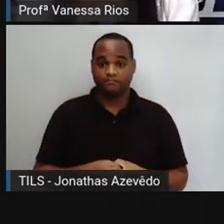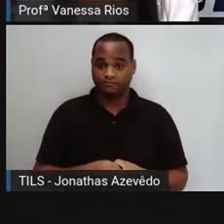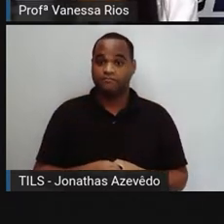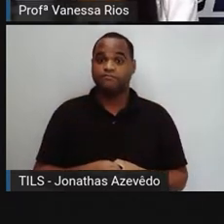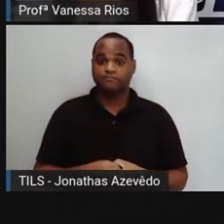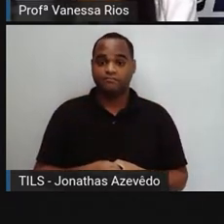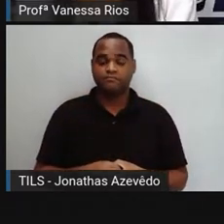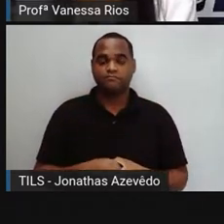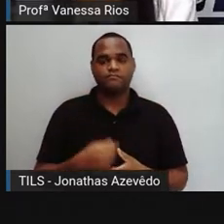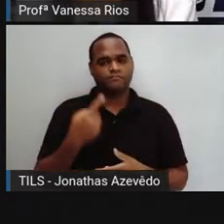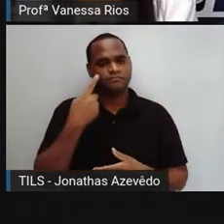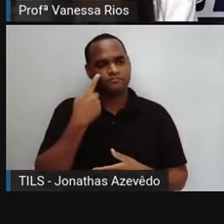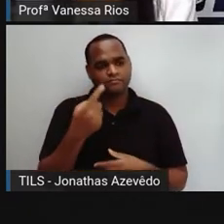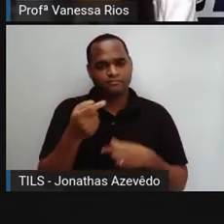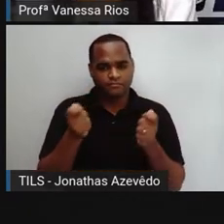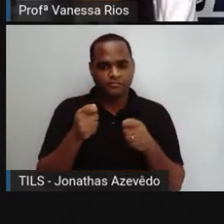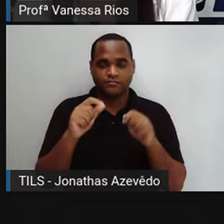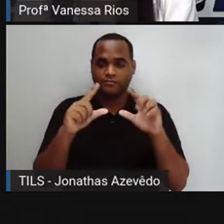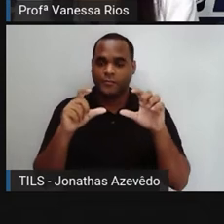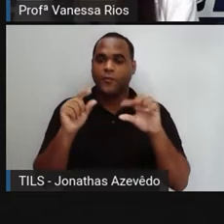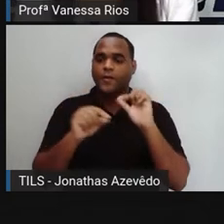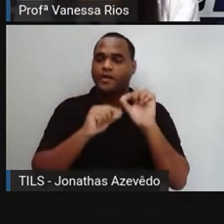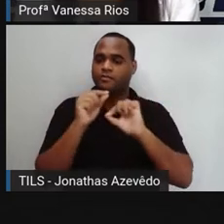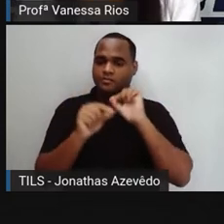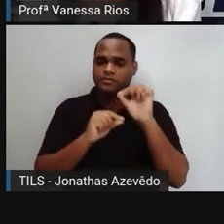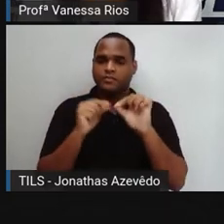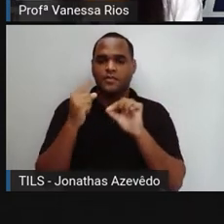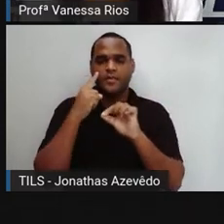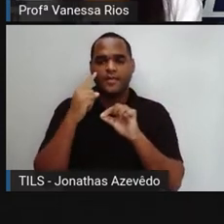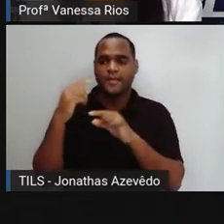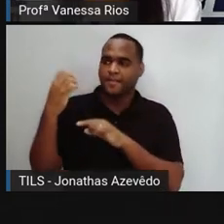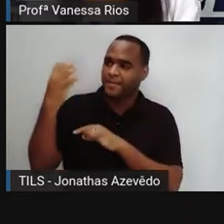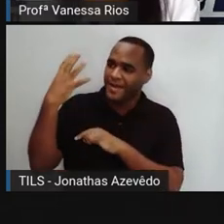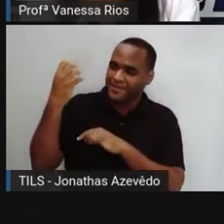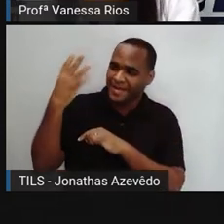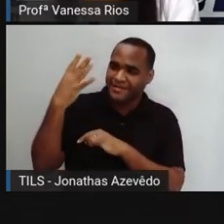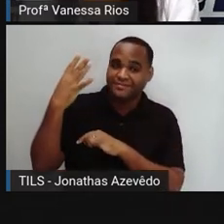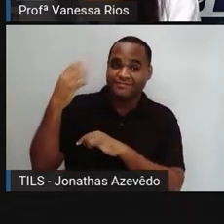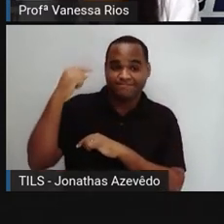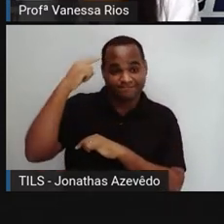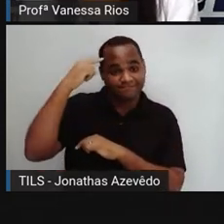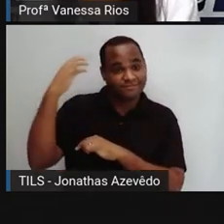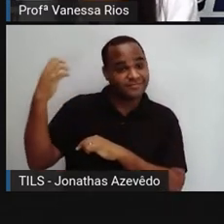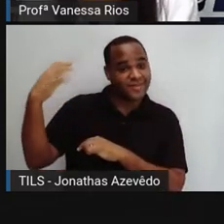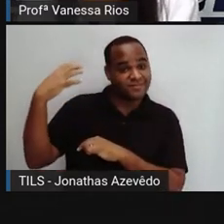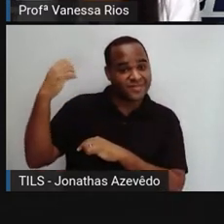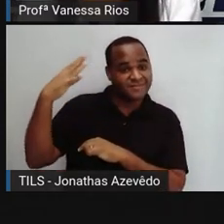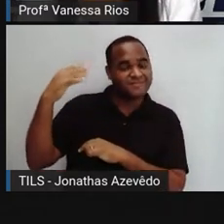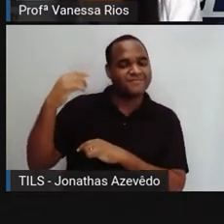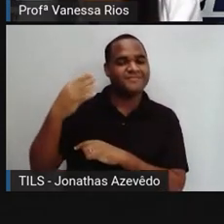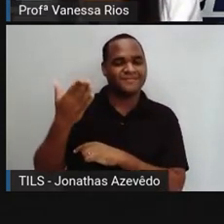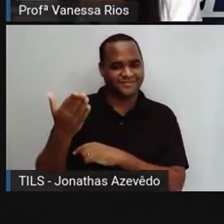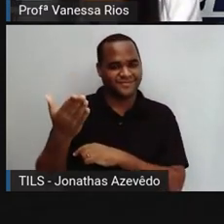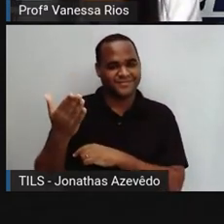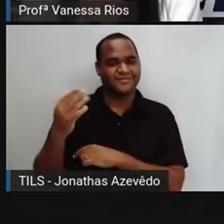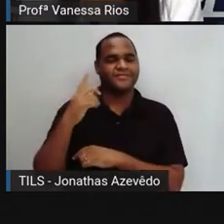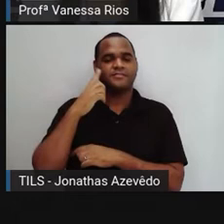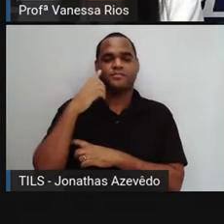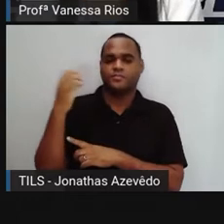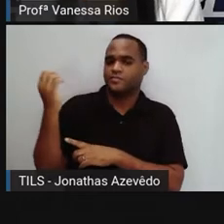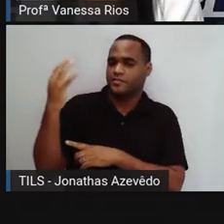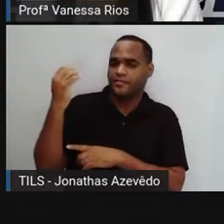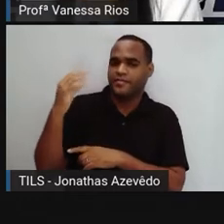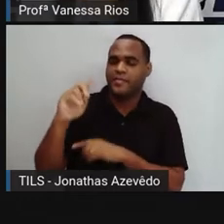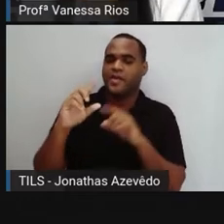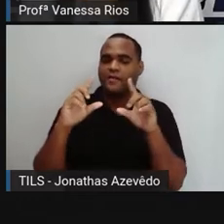fotografia está sendo feita aí o que é? Uma selfie. E a gente já observa aí, não é? A selfie é uma fotografia